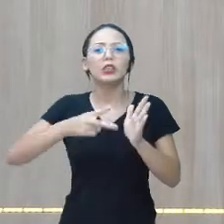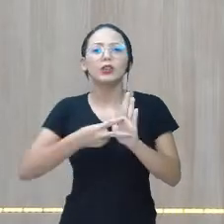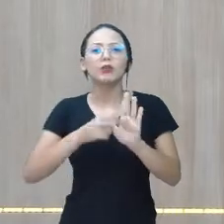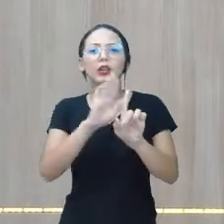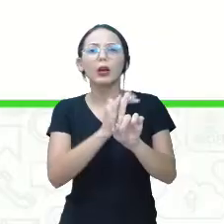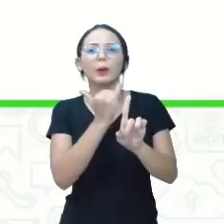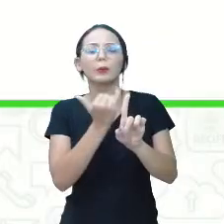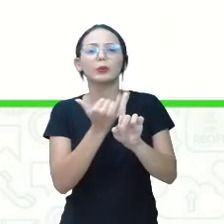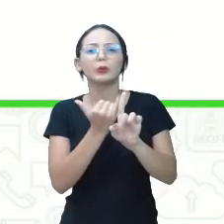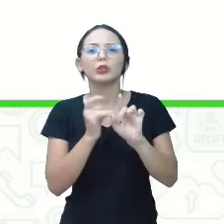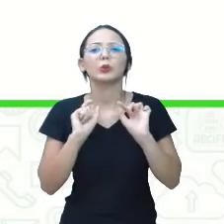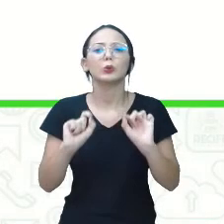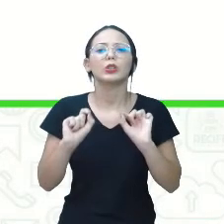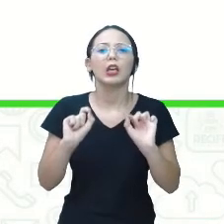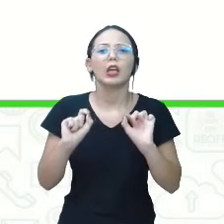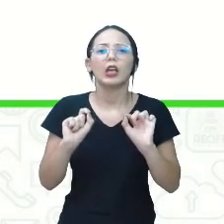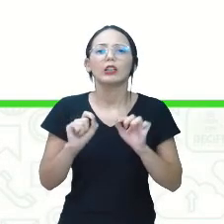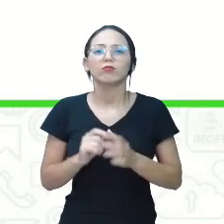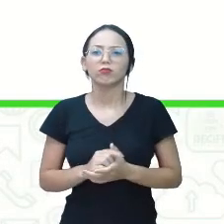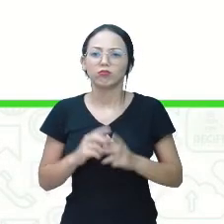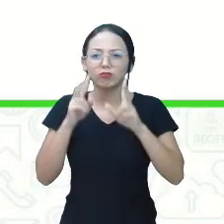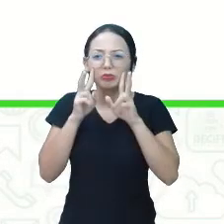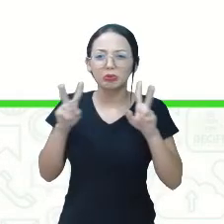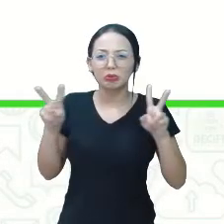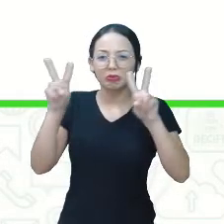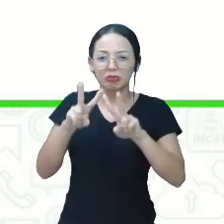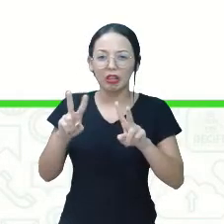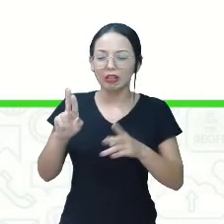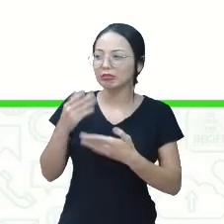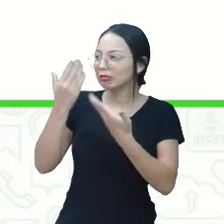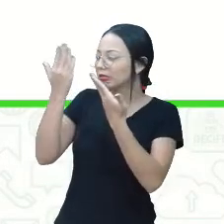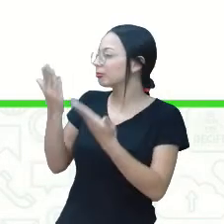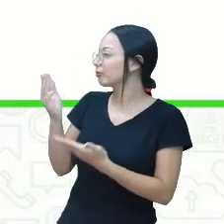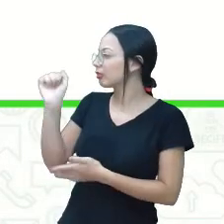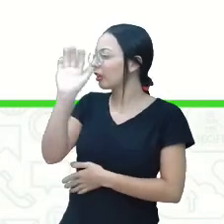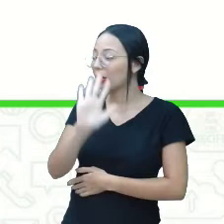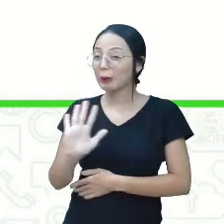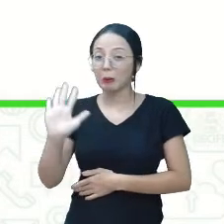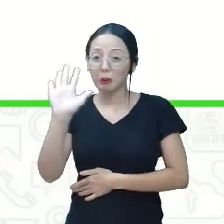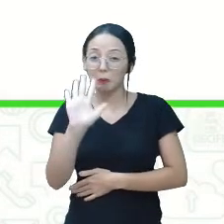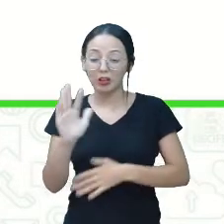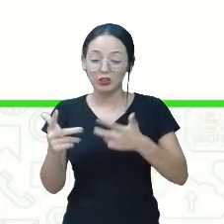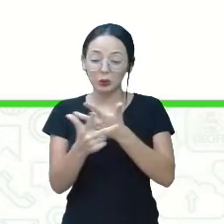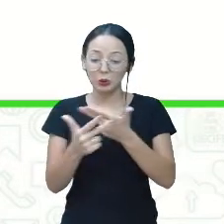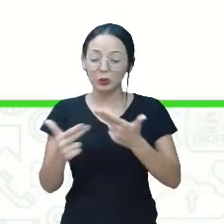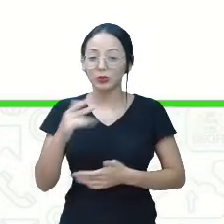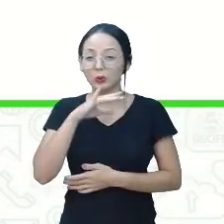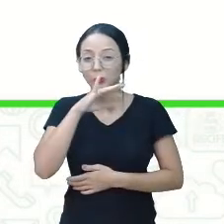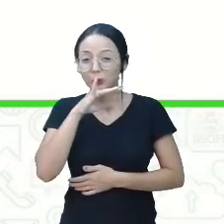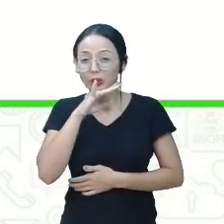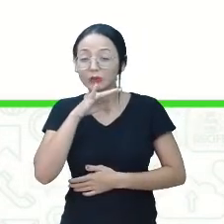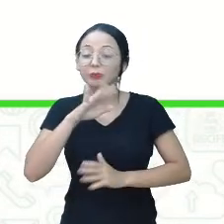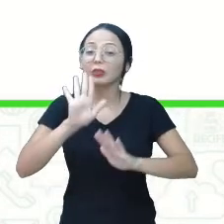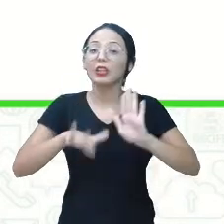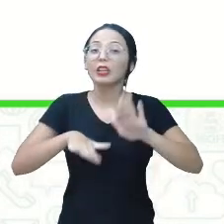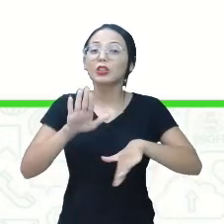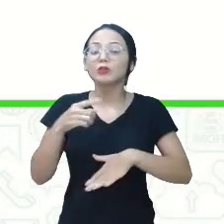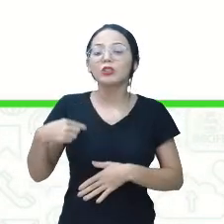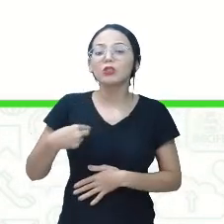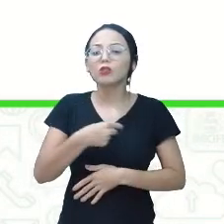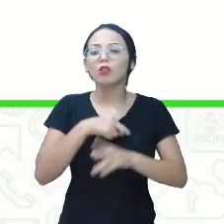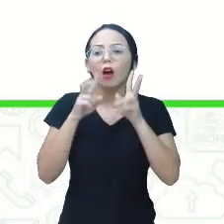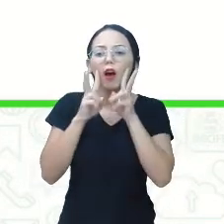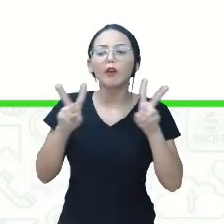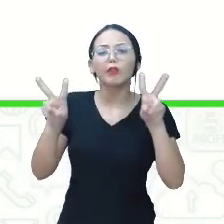Observe a imagem. Podemos ver aqui várias imagens de coisas não boas, né gente? E muitas vezes a gente presencia